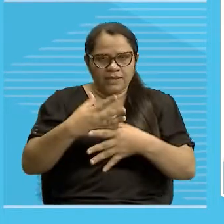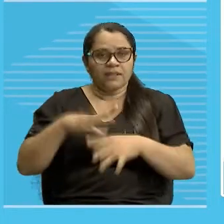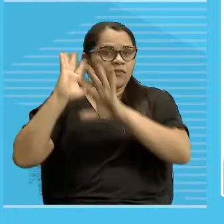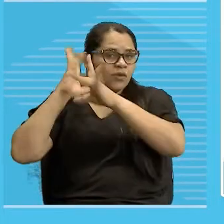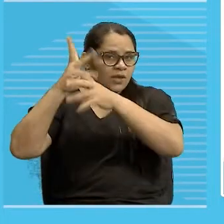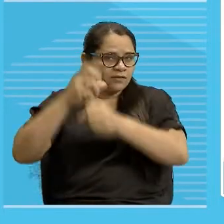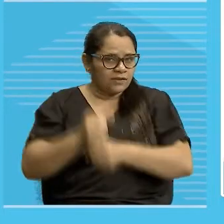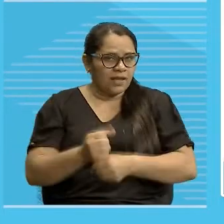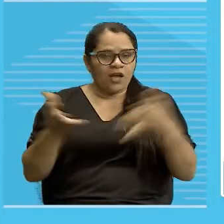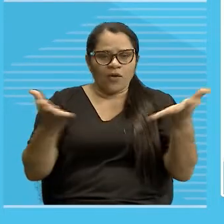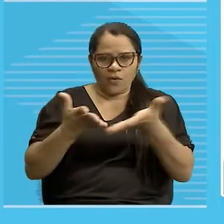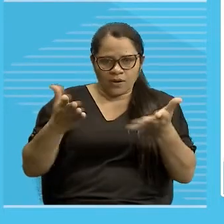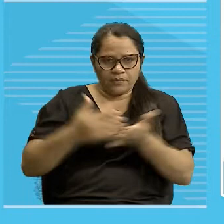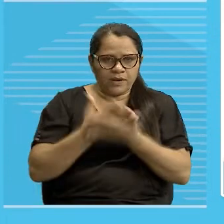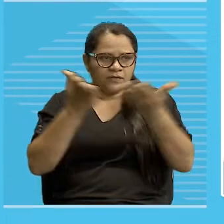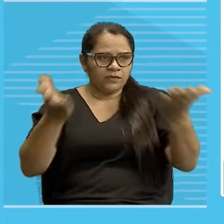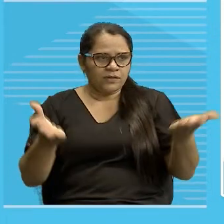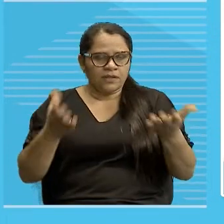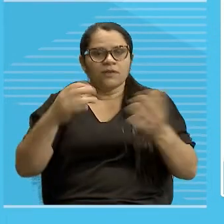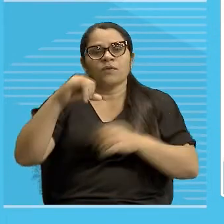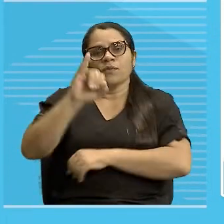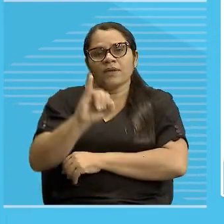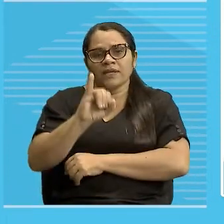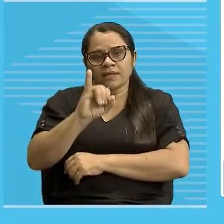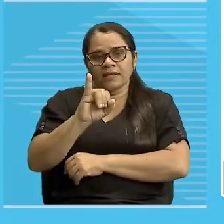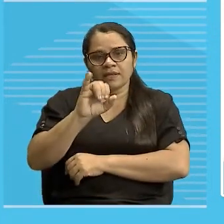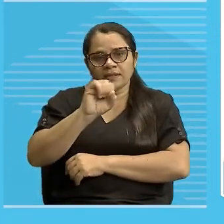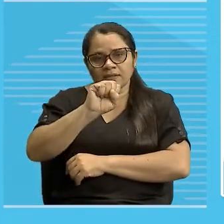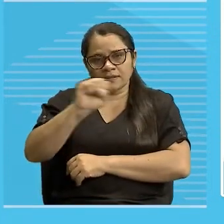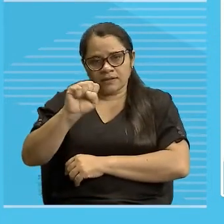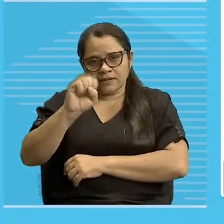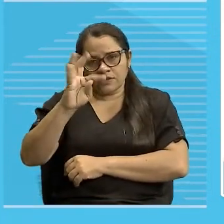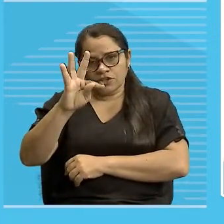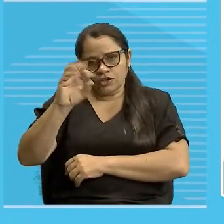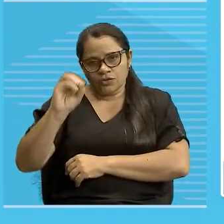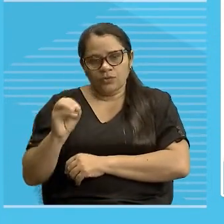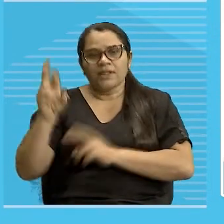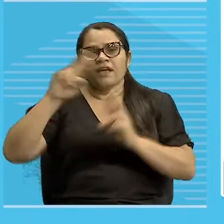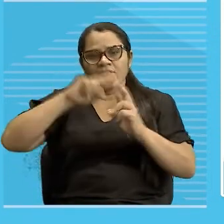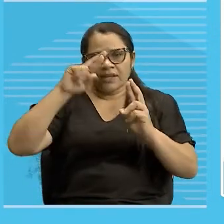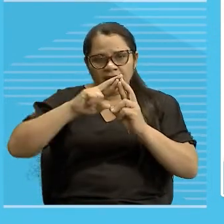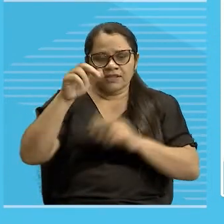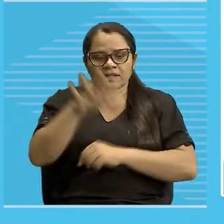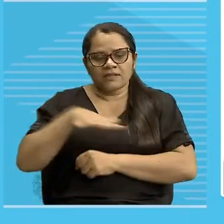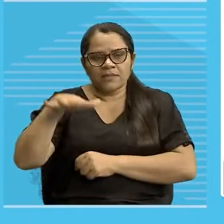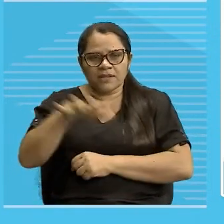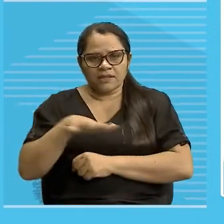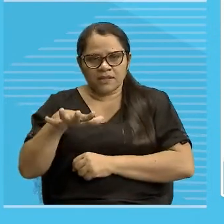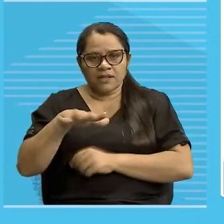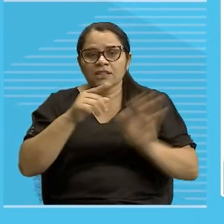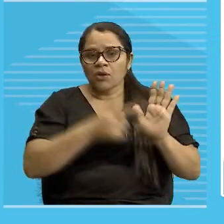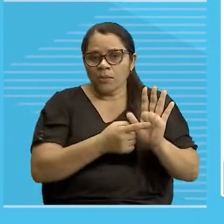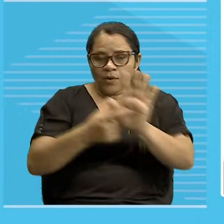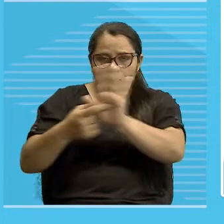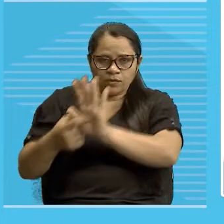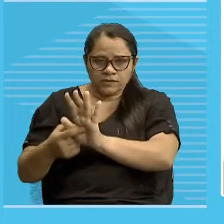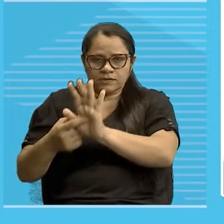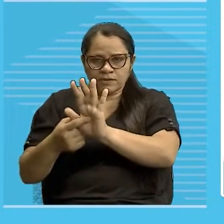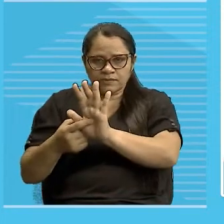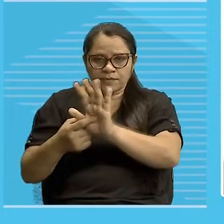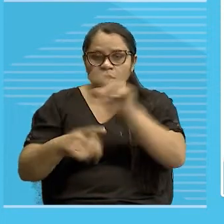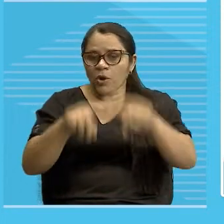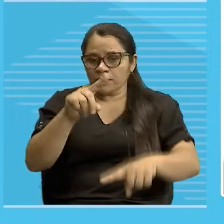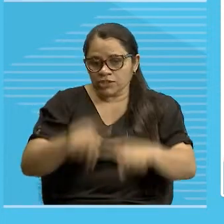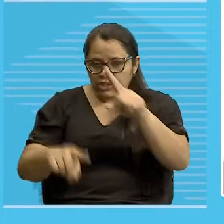O isto, por exemplo, em referências espaciais, ele vai traduzir algo que está mais próximo